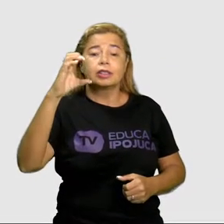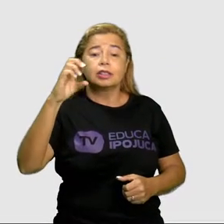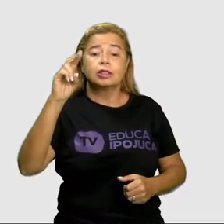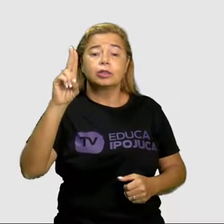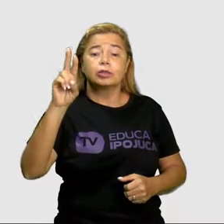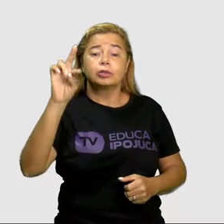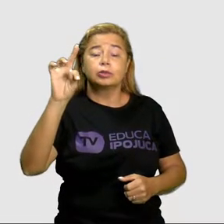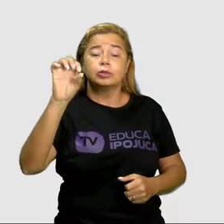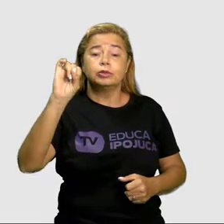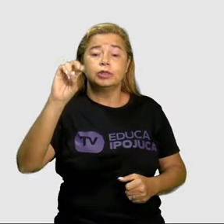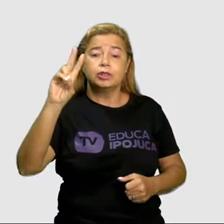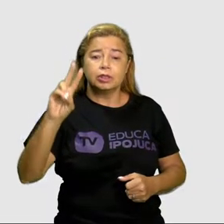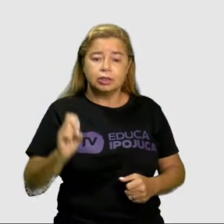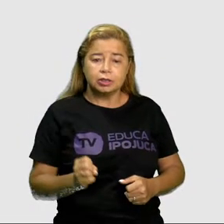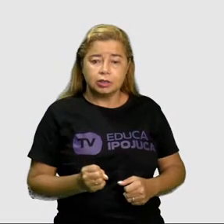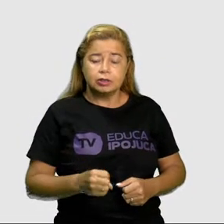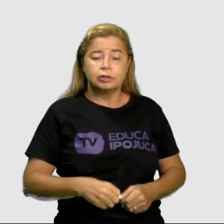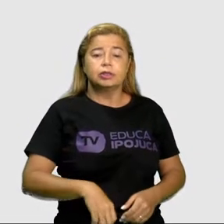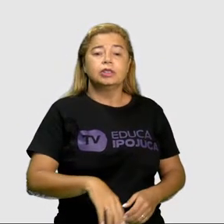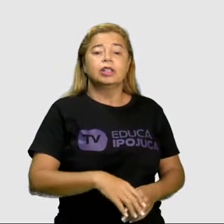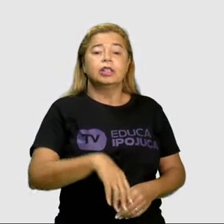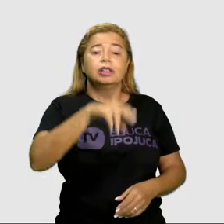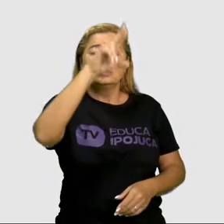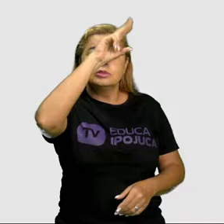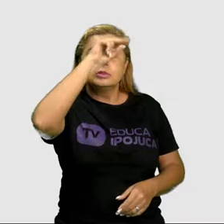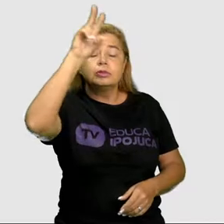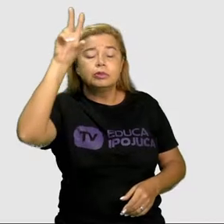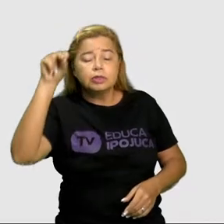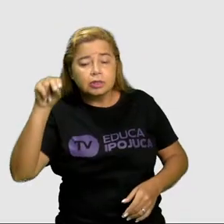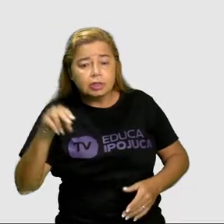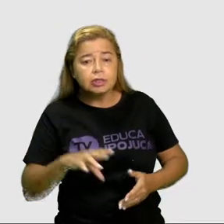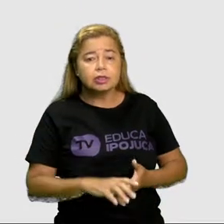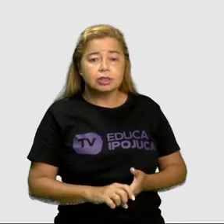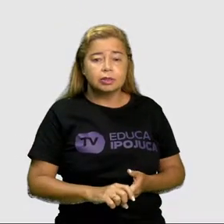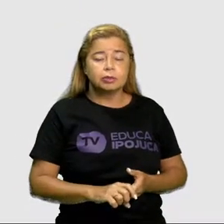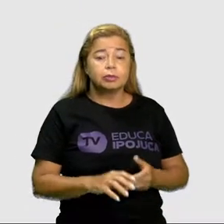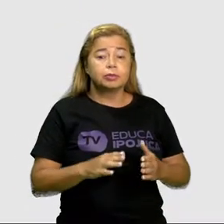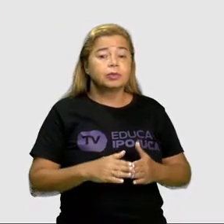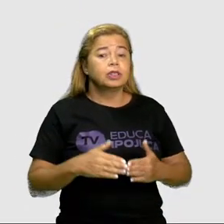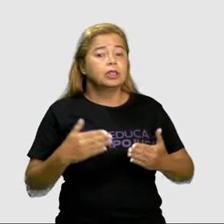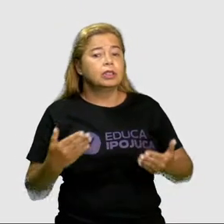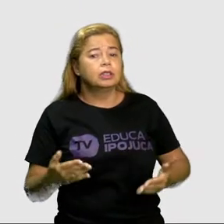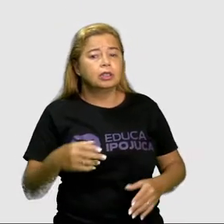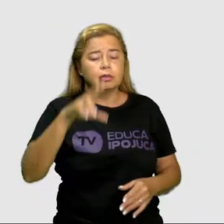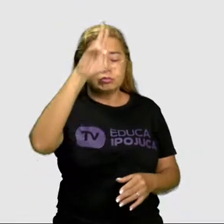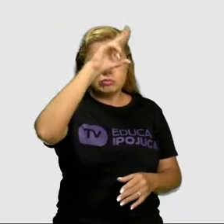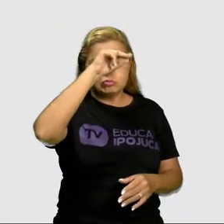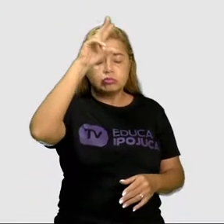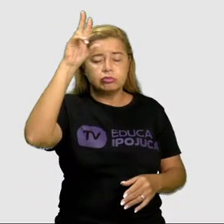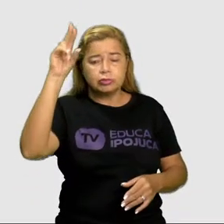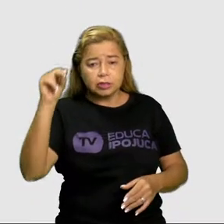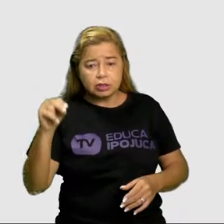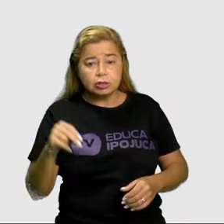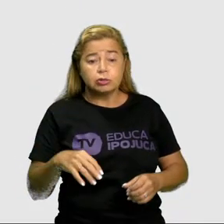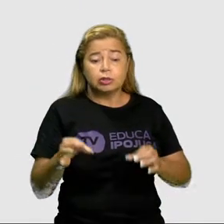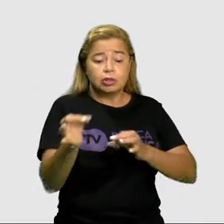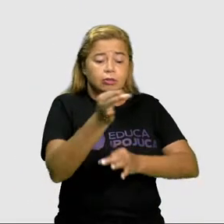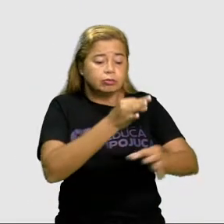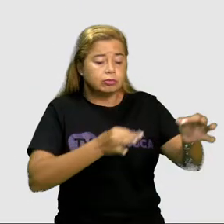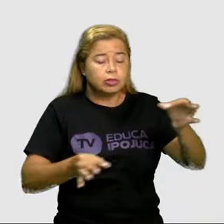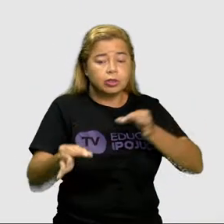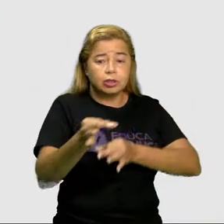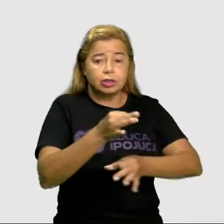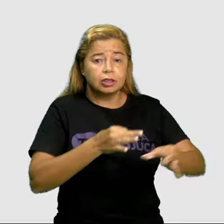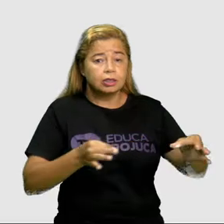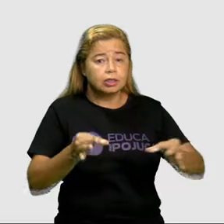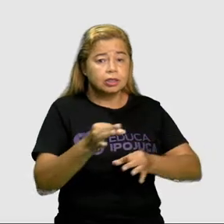e dividida em secretarias do governo. A Prefeitura é a cabeça da cidade, né? Ela que organiza tudo.